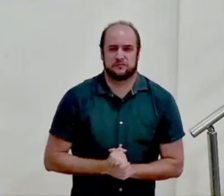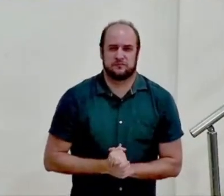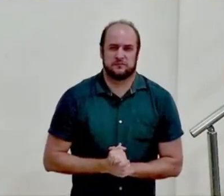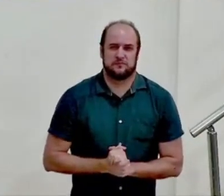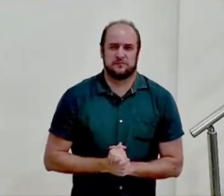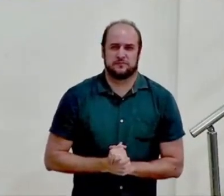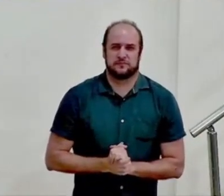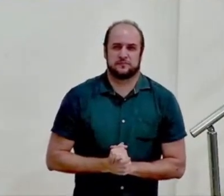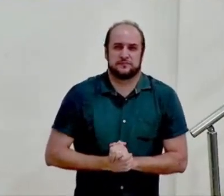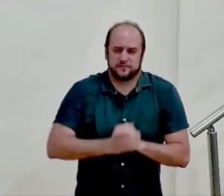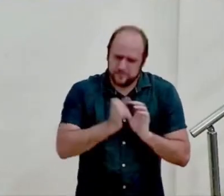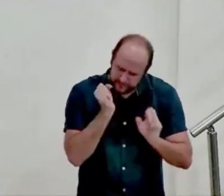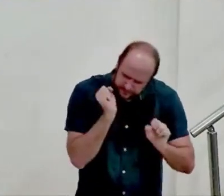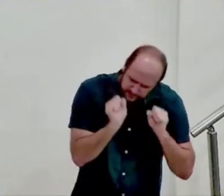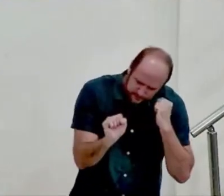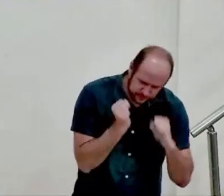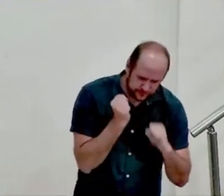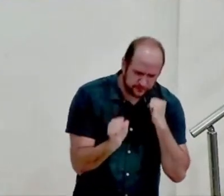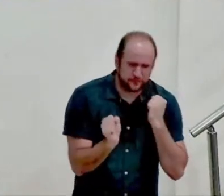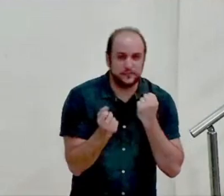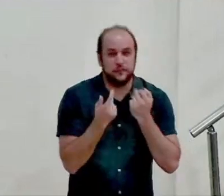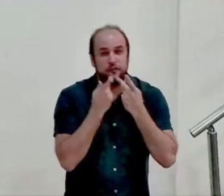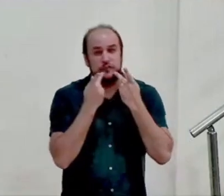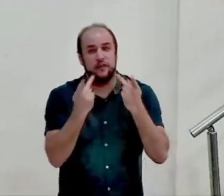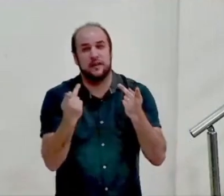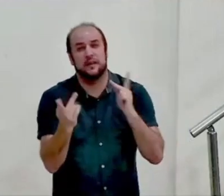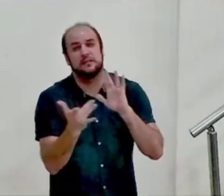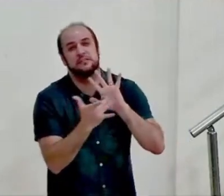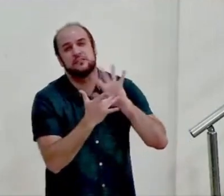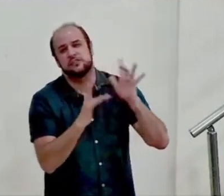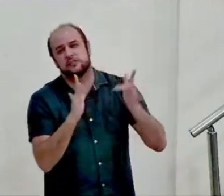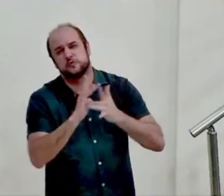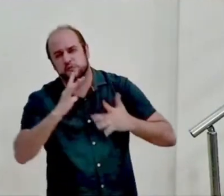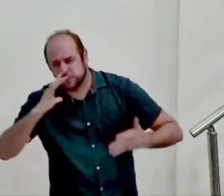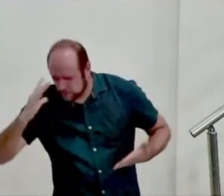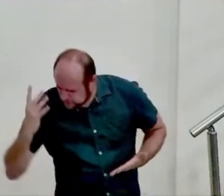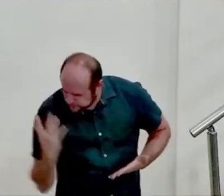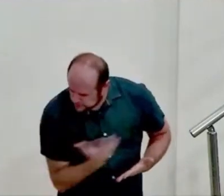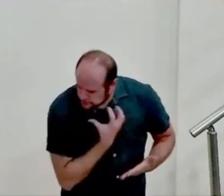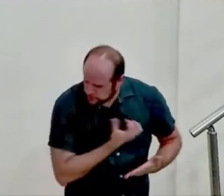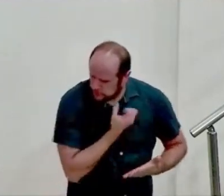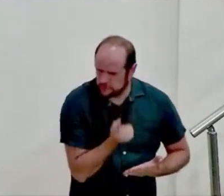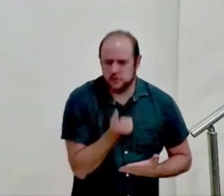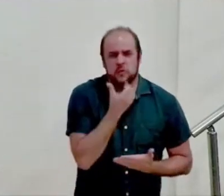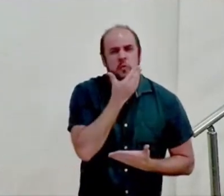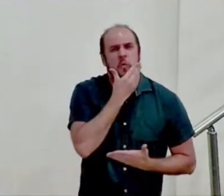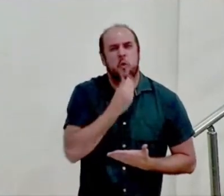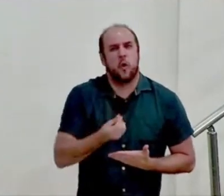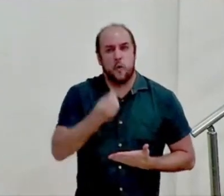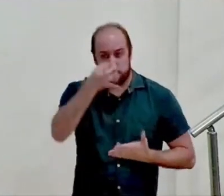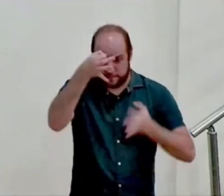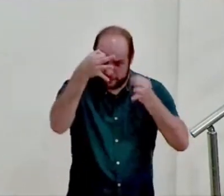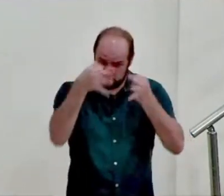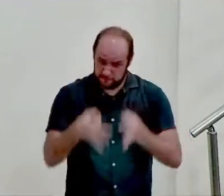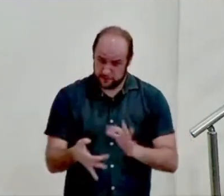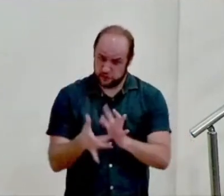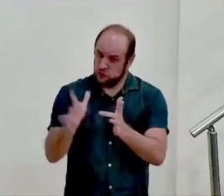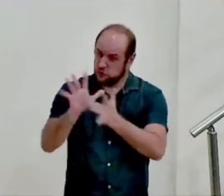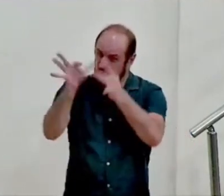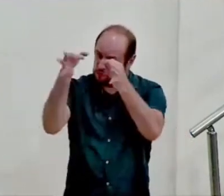este salmo queridos fala de Jesus do Redentor do Homem Perfeito do Varão Perfeito